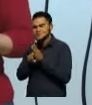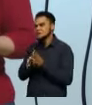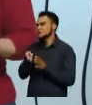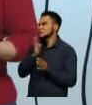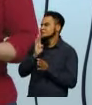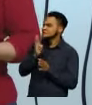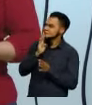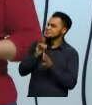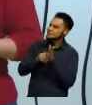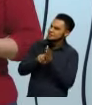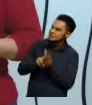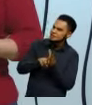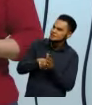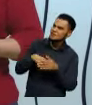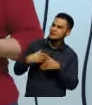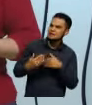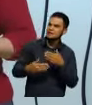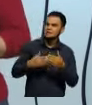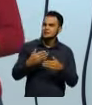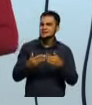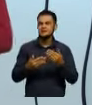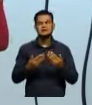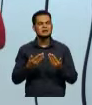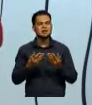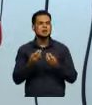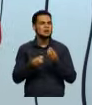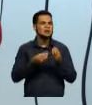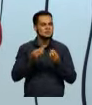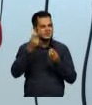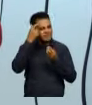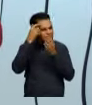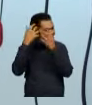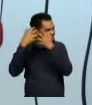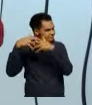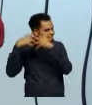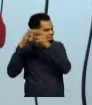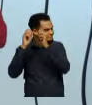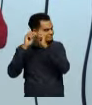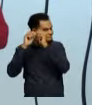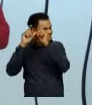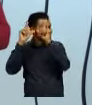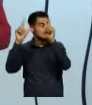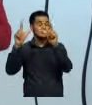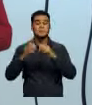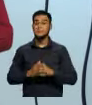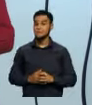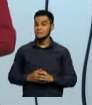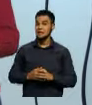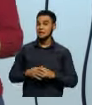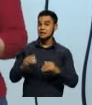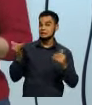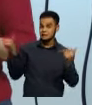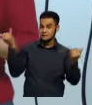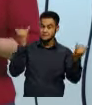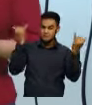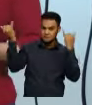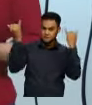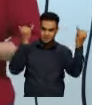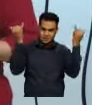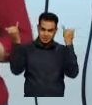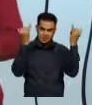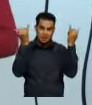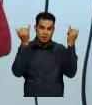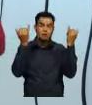cognitiva, intelectual e moral. A cada informação que você tem, ela se